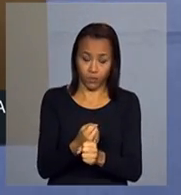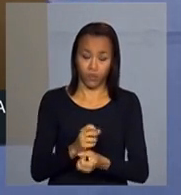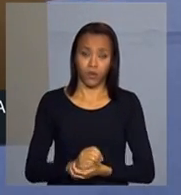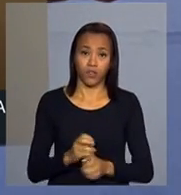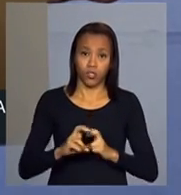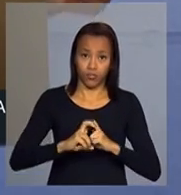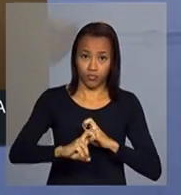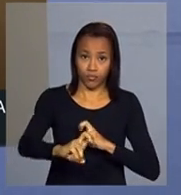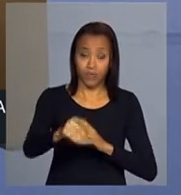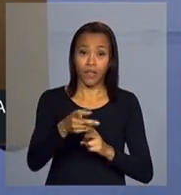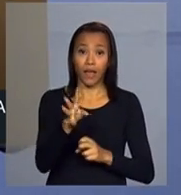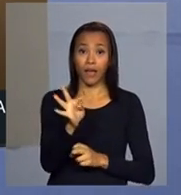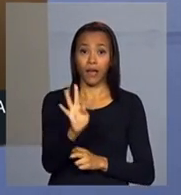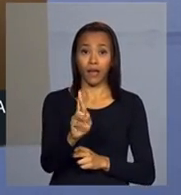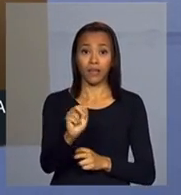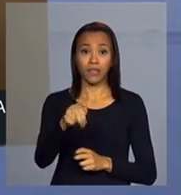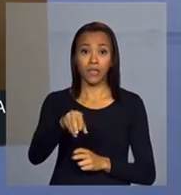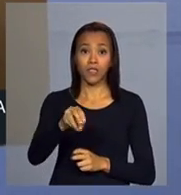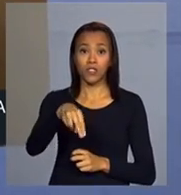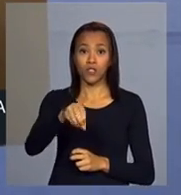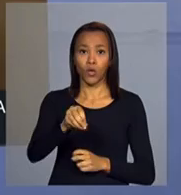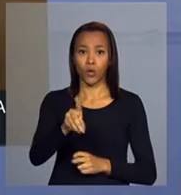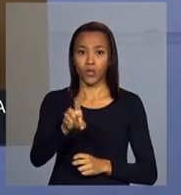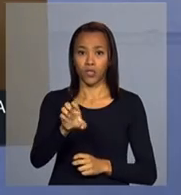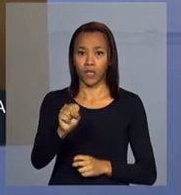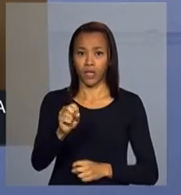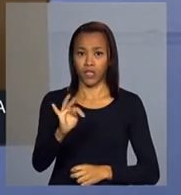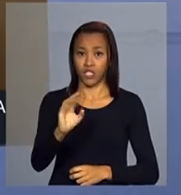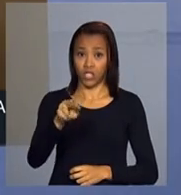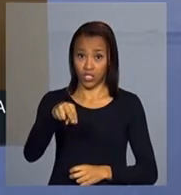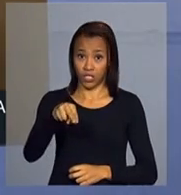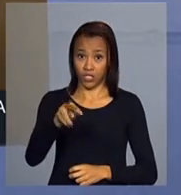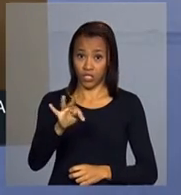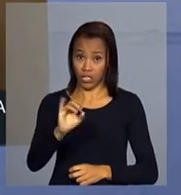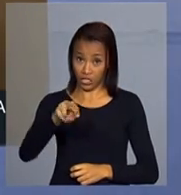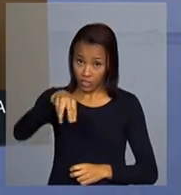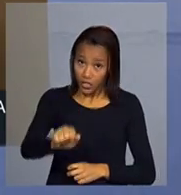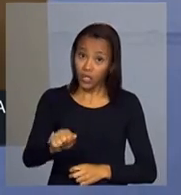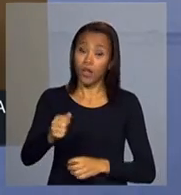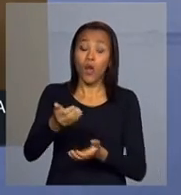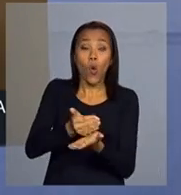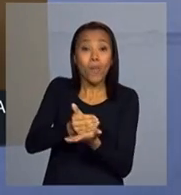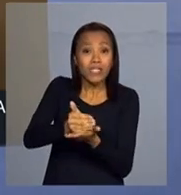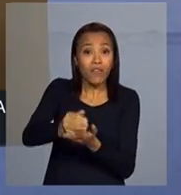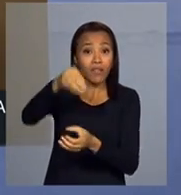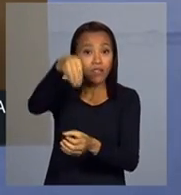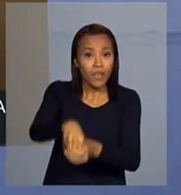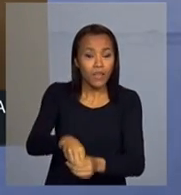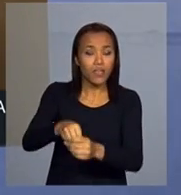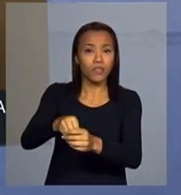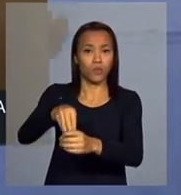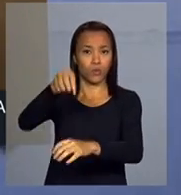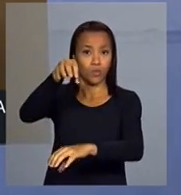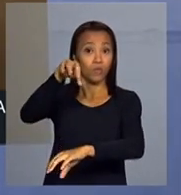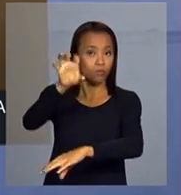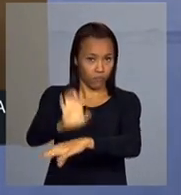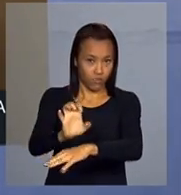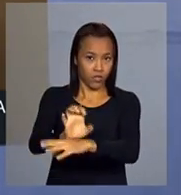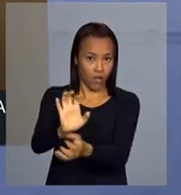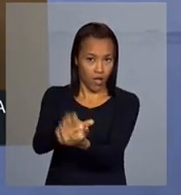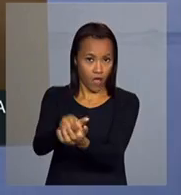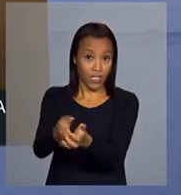transnordestina, subiria por dentro do Estado e chegaria a Petrolina.